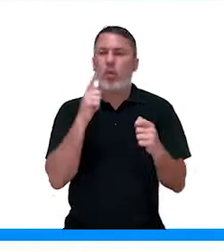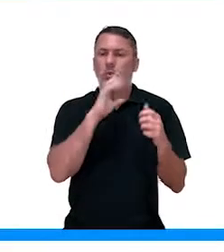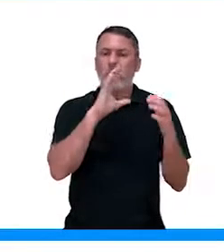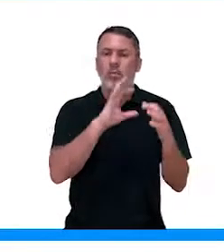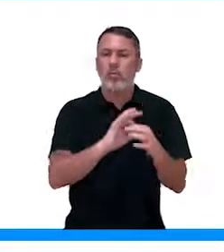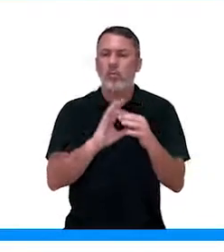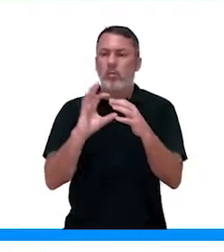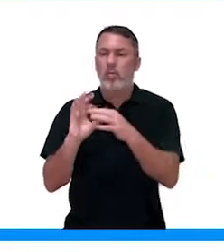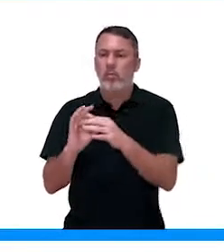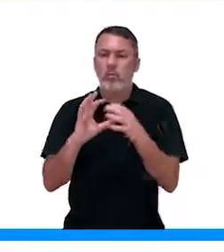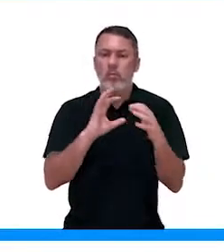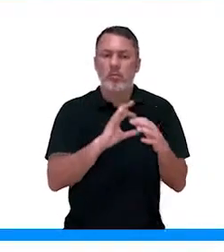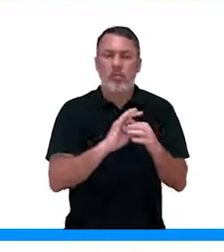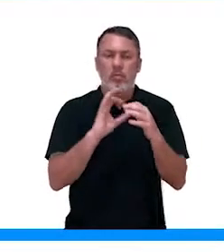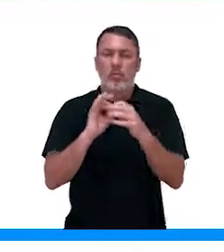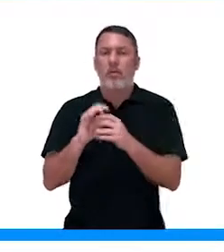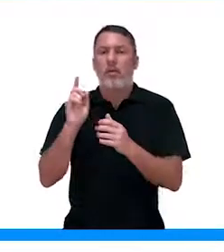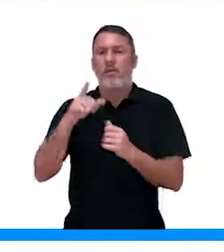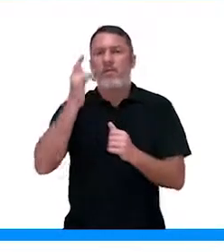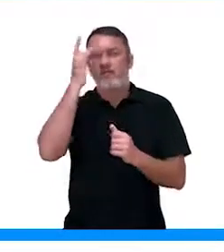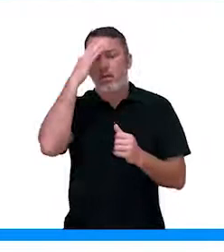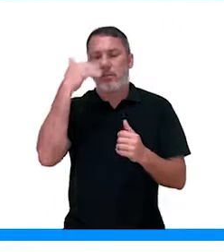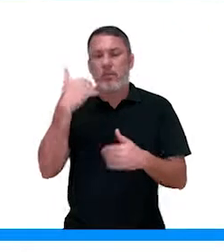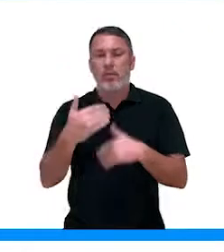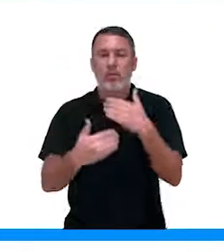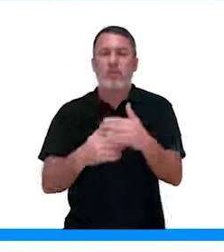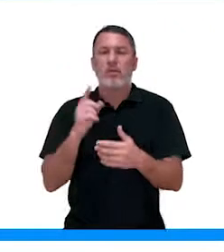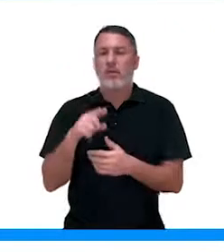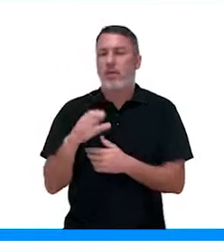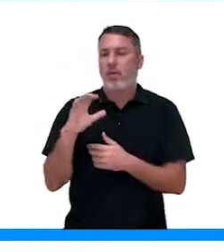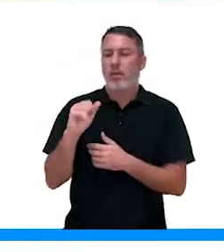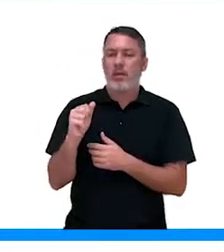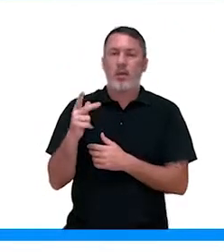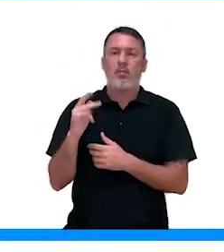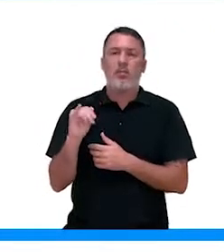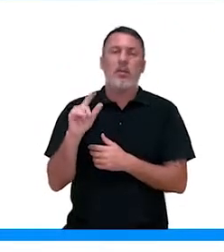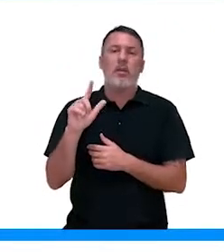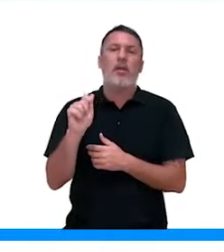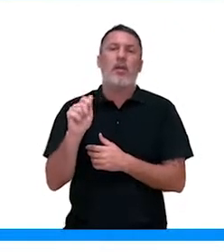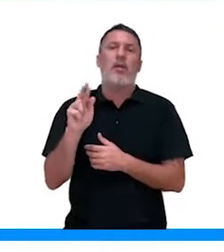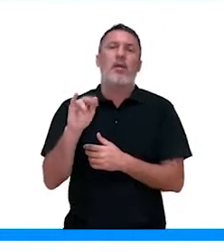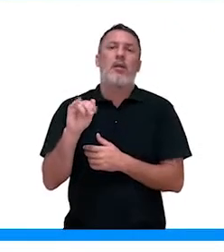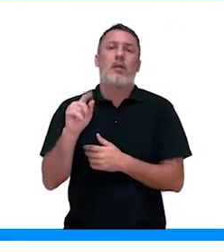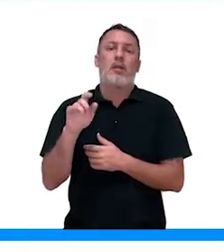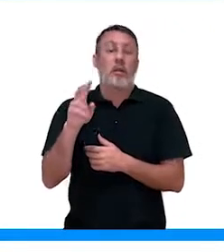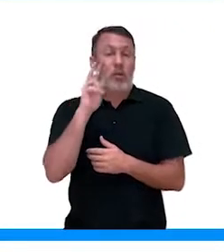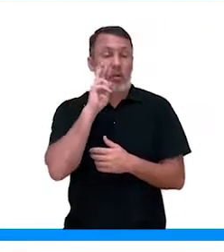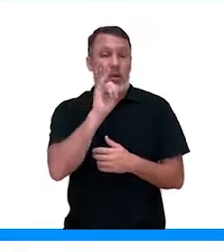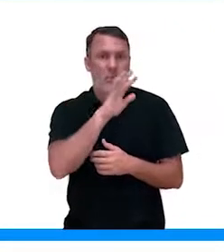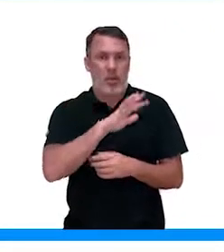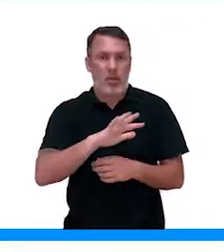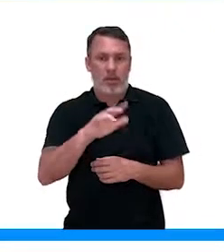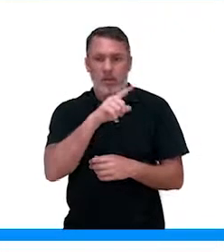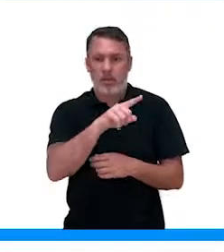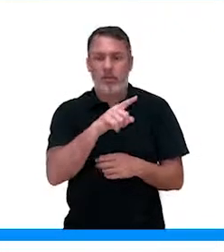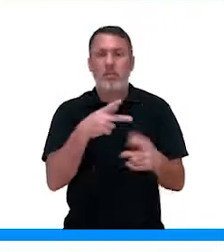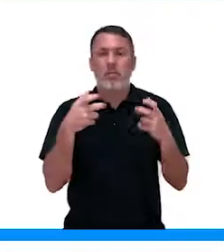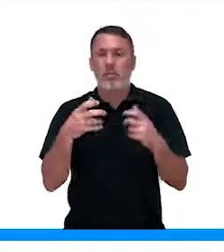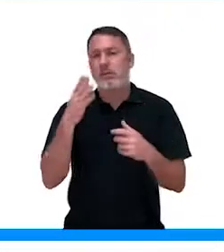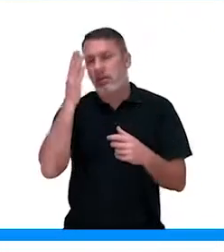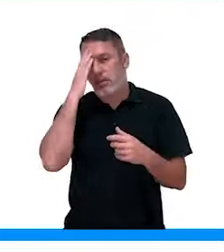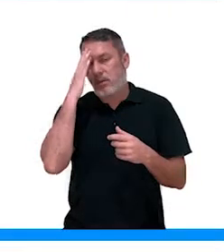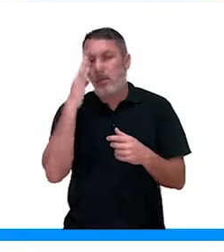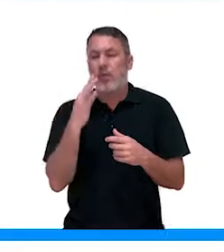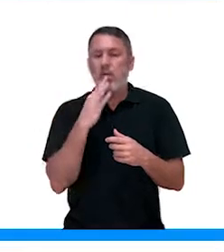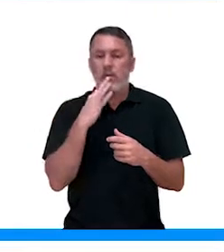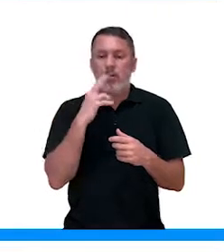de coesão e adesão, elas vão facilitar nesse processo de capilaridade. Se a gente observar aí na imagem, a gente